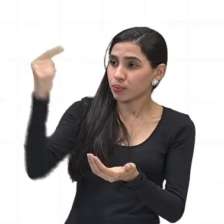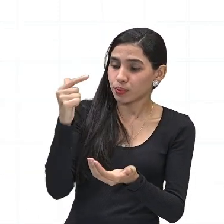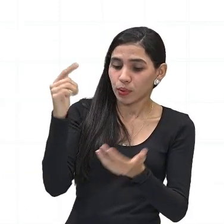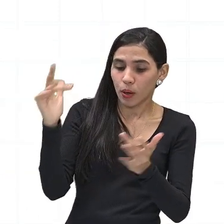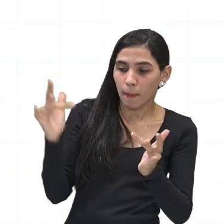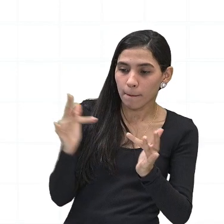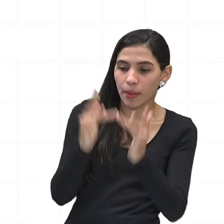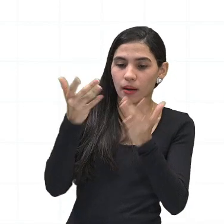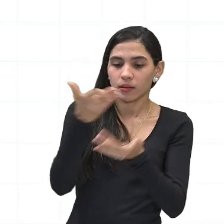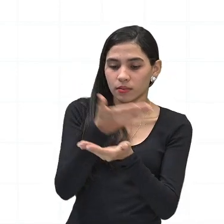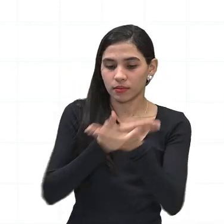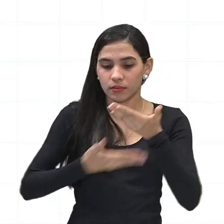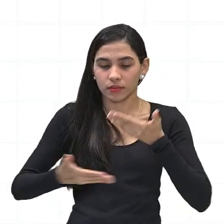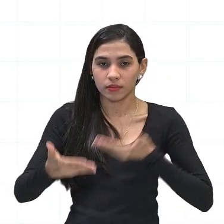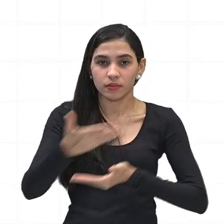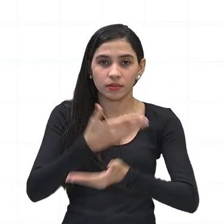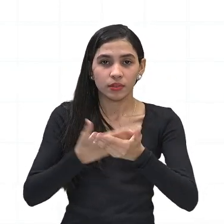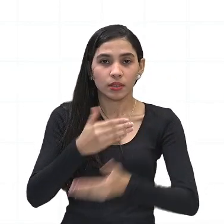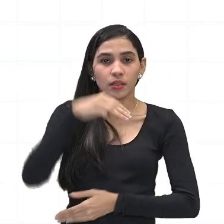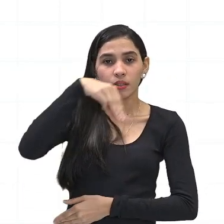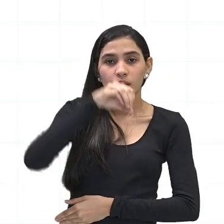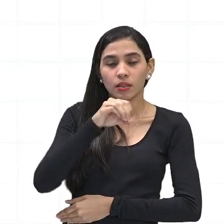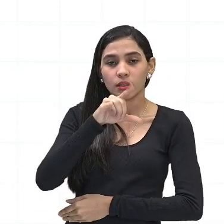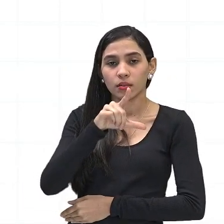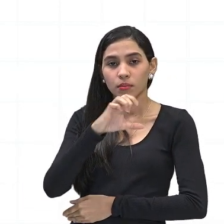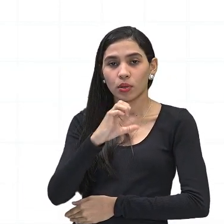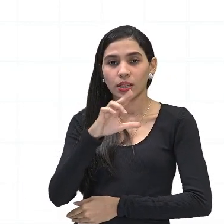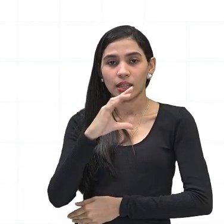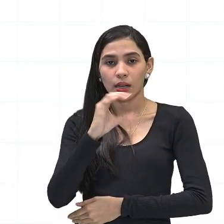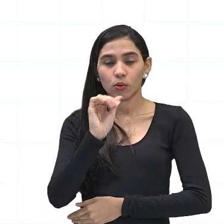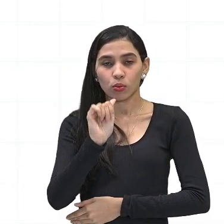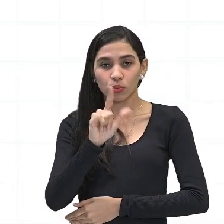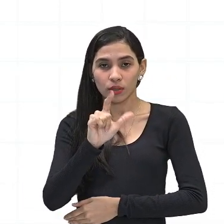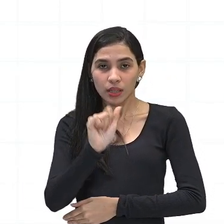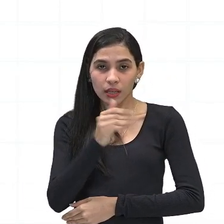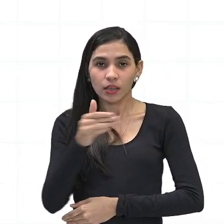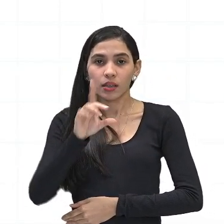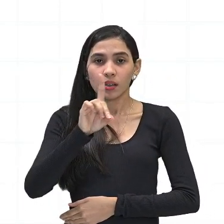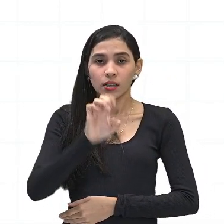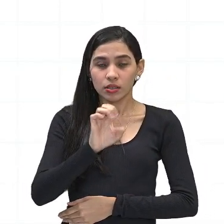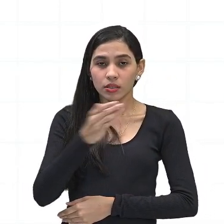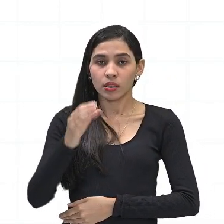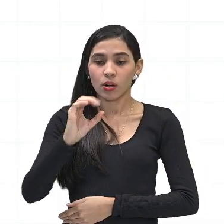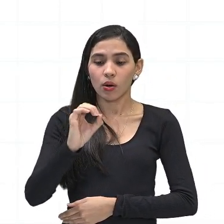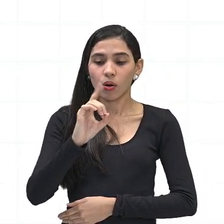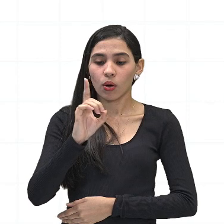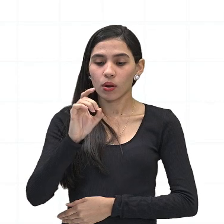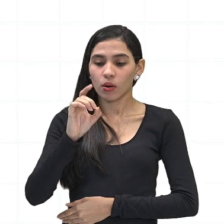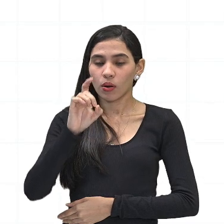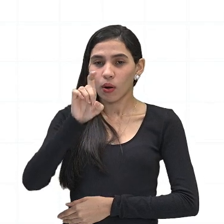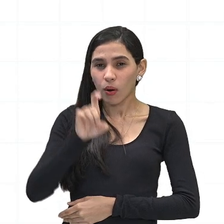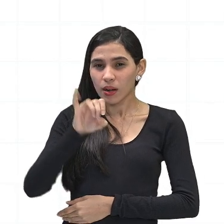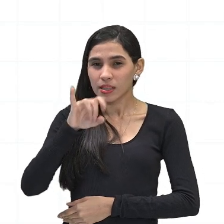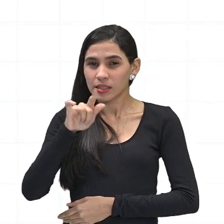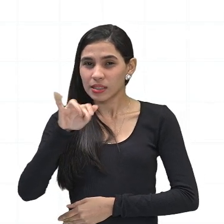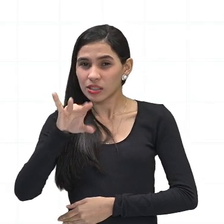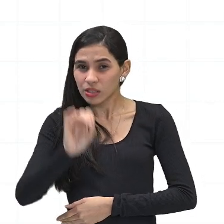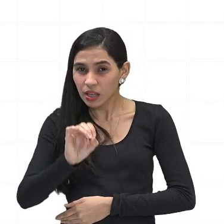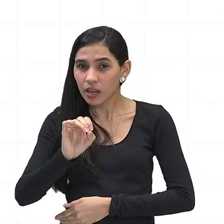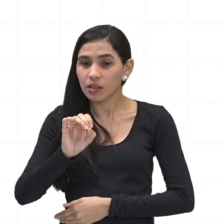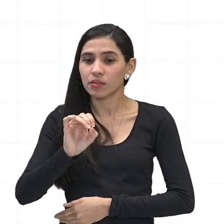oxigênio. Então, ele vai ali interagir com as moléculas de oxigênio que